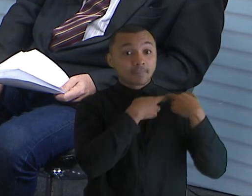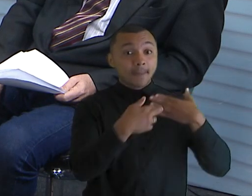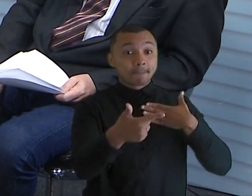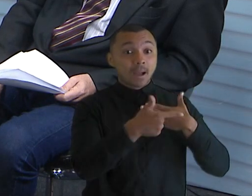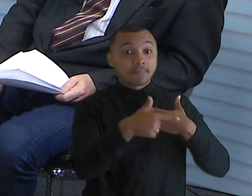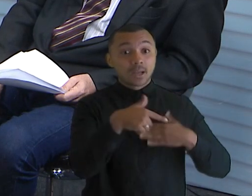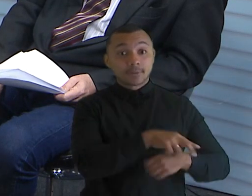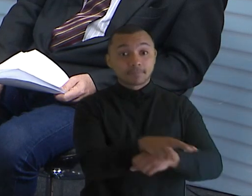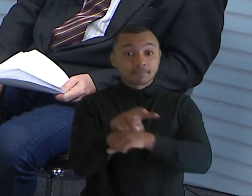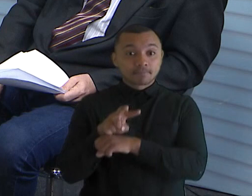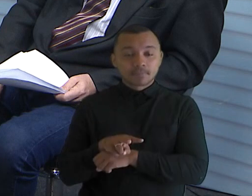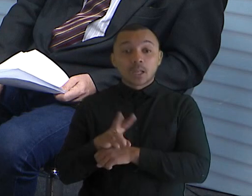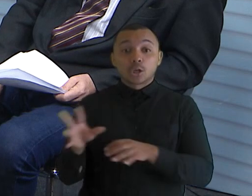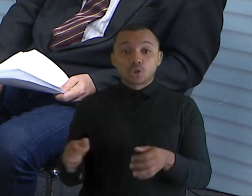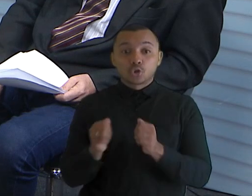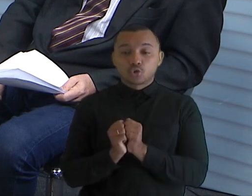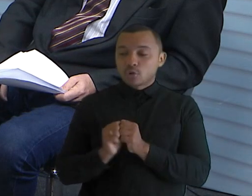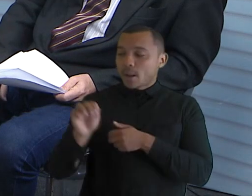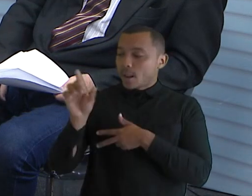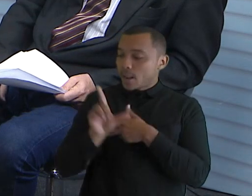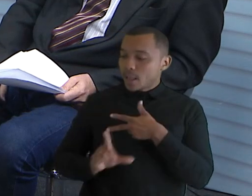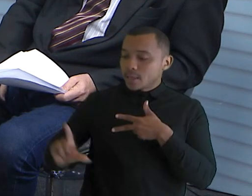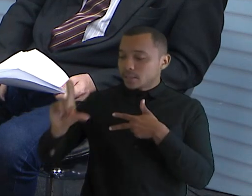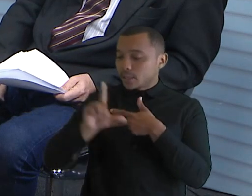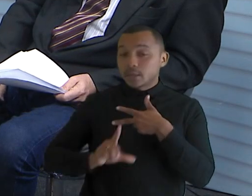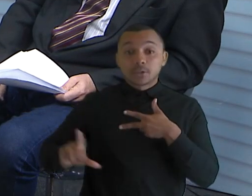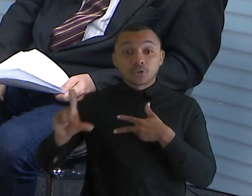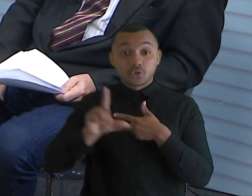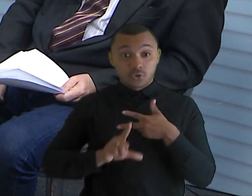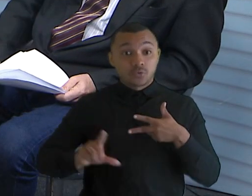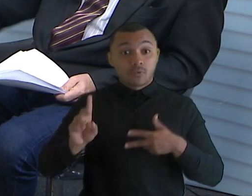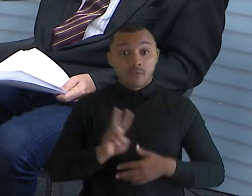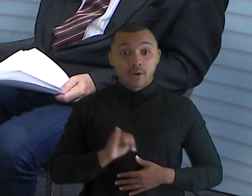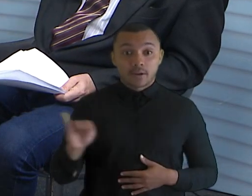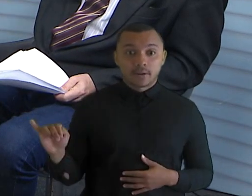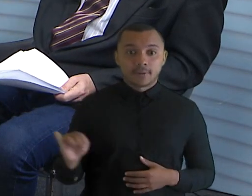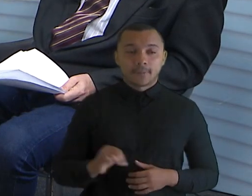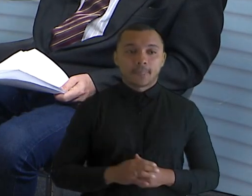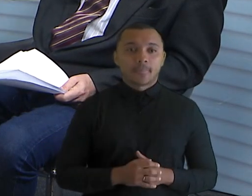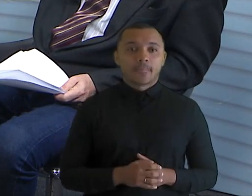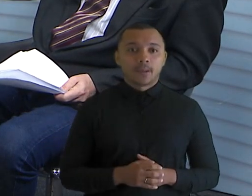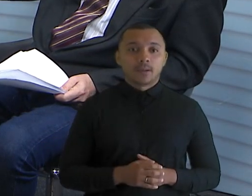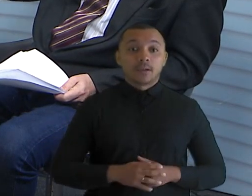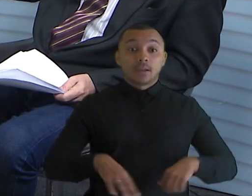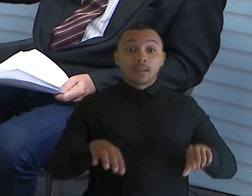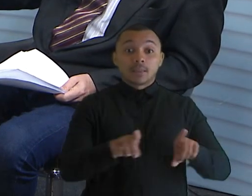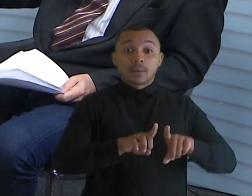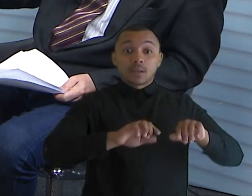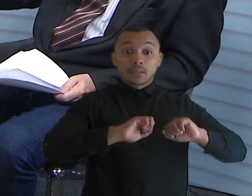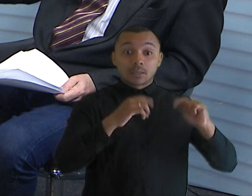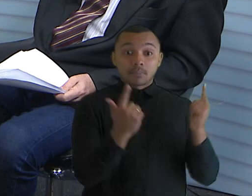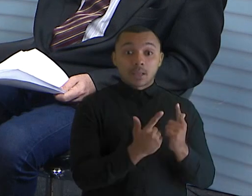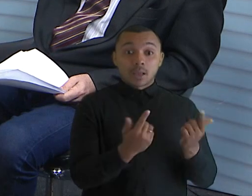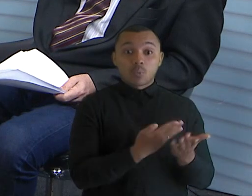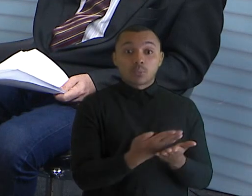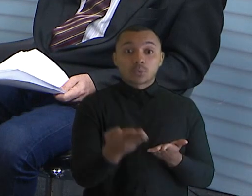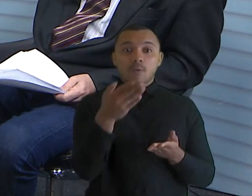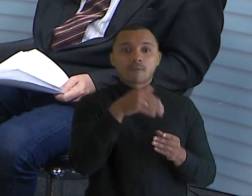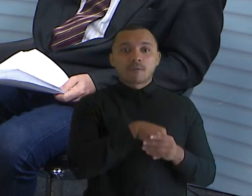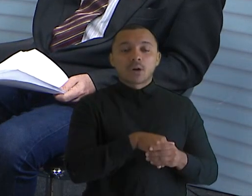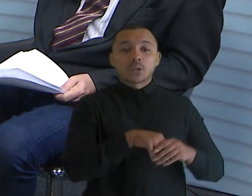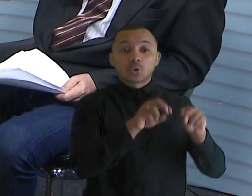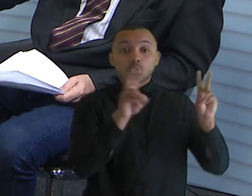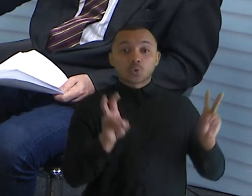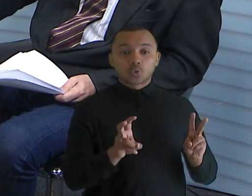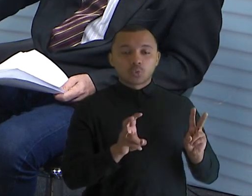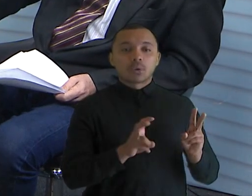compartilhado entre o legislativo e o tribunal de contas. Sim, sim. O tribunal de contas vai com aquela forma mais técnica. A Assembleia recentemente votou, inclusive o